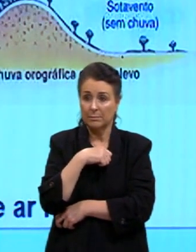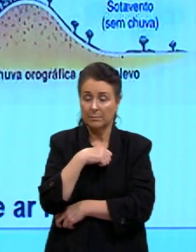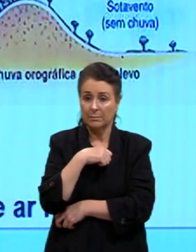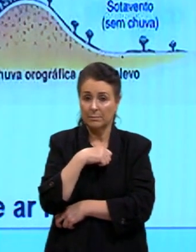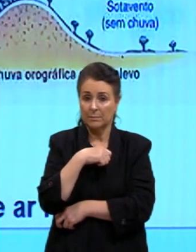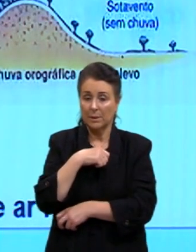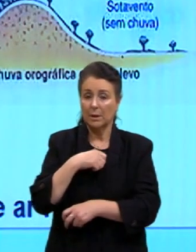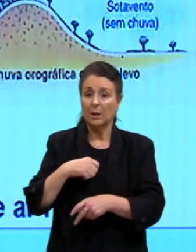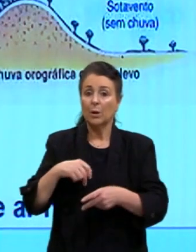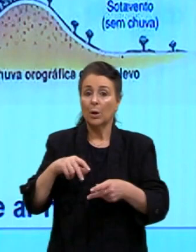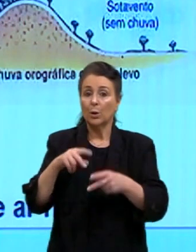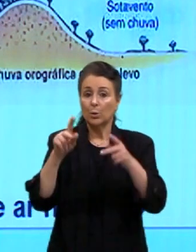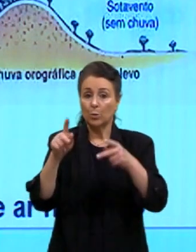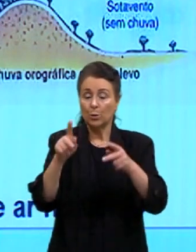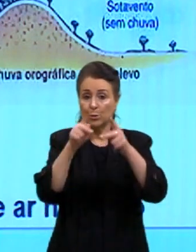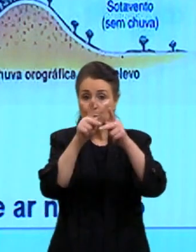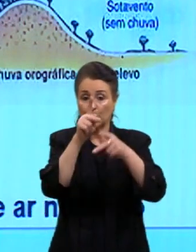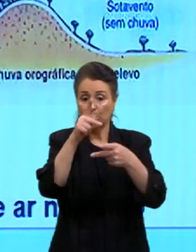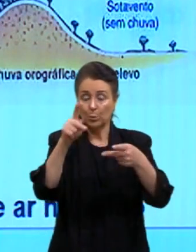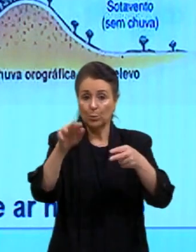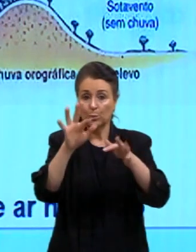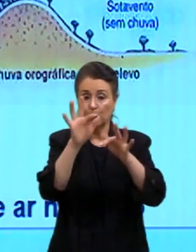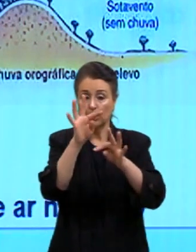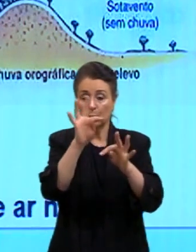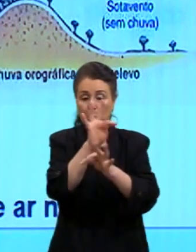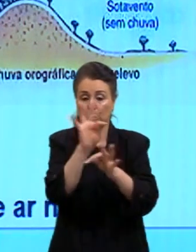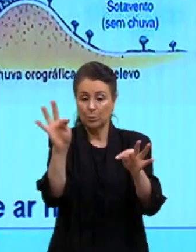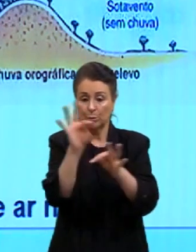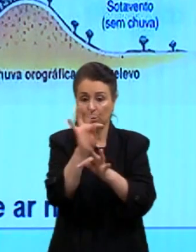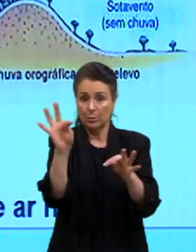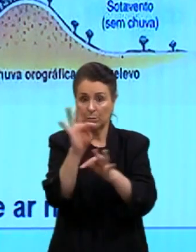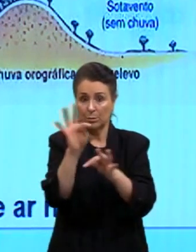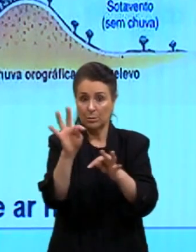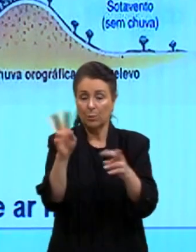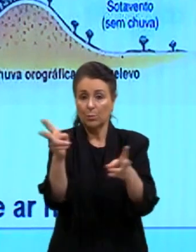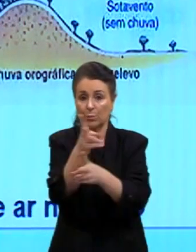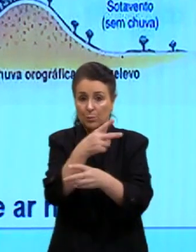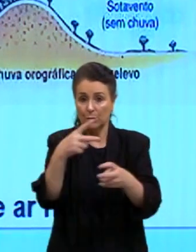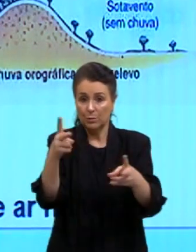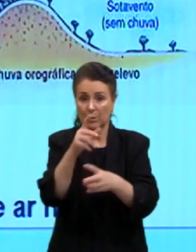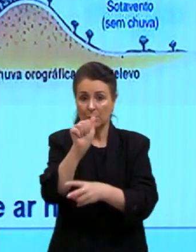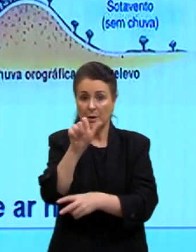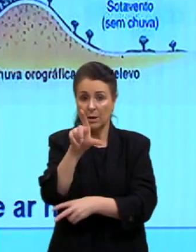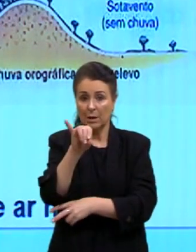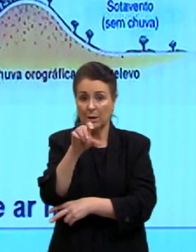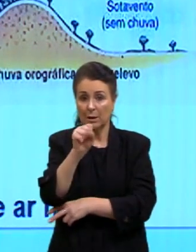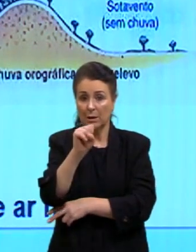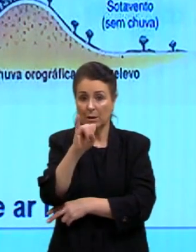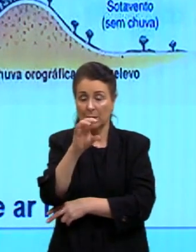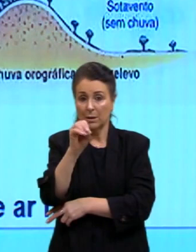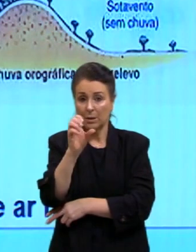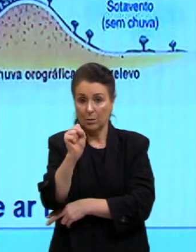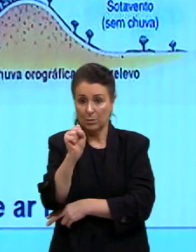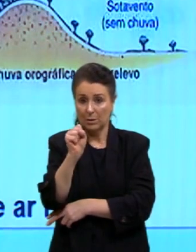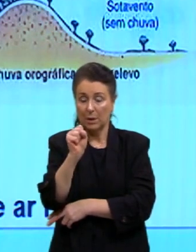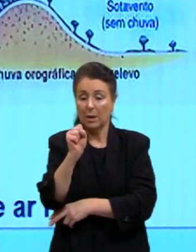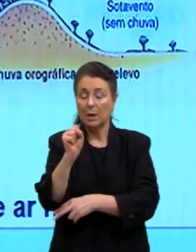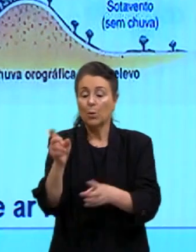dos trópicos para o Equador, a gente chama de ventos alíseos. Então, esses ventos alíseos transportam